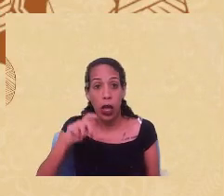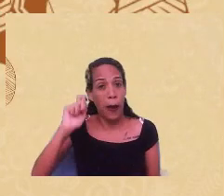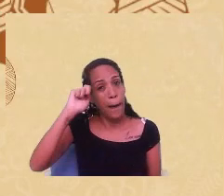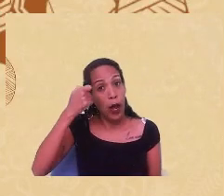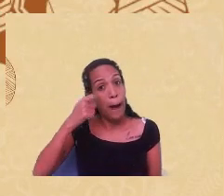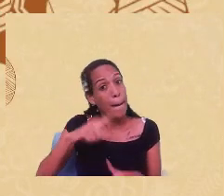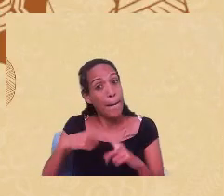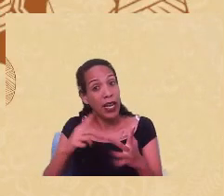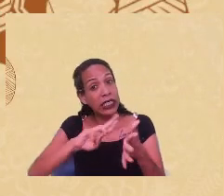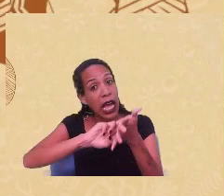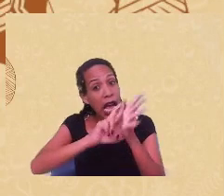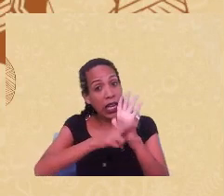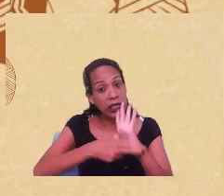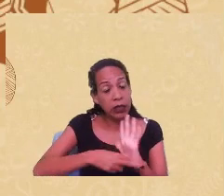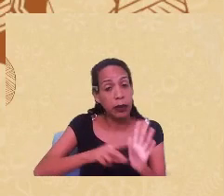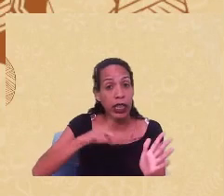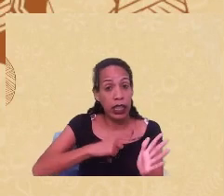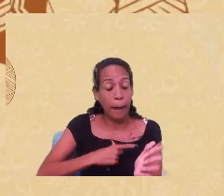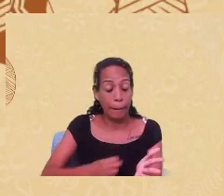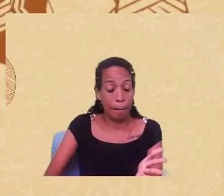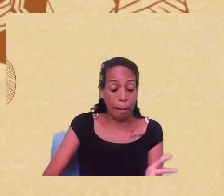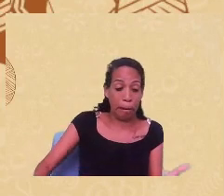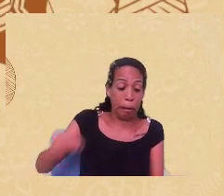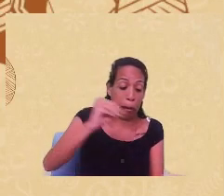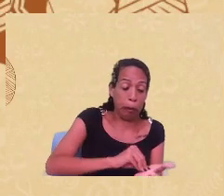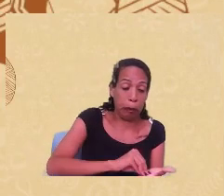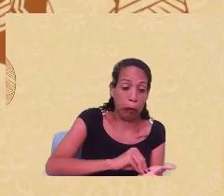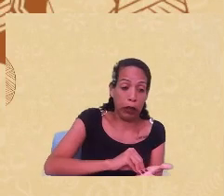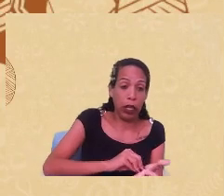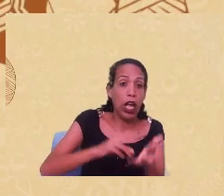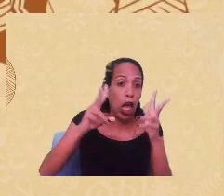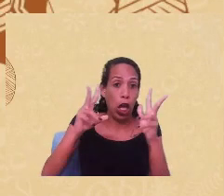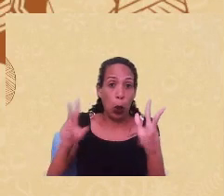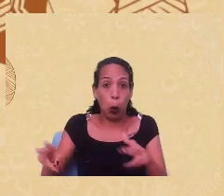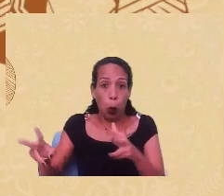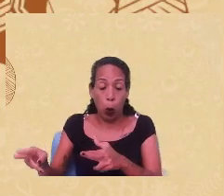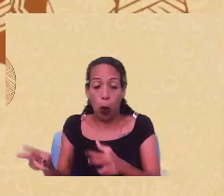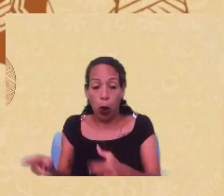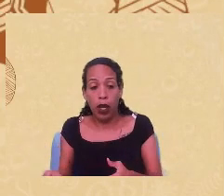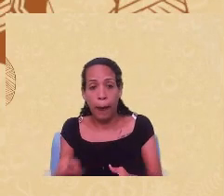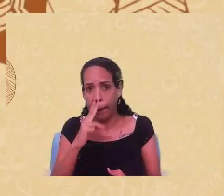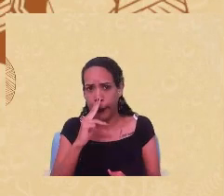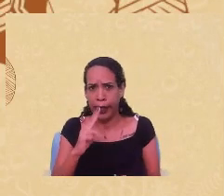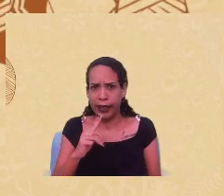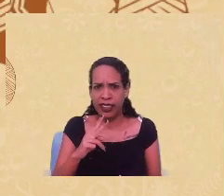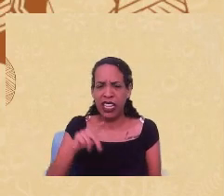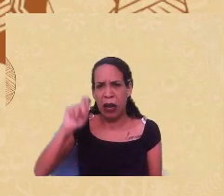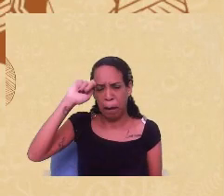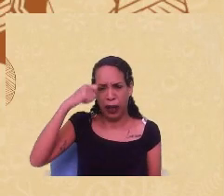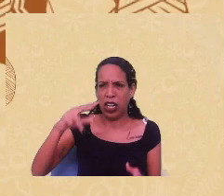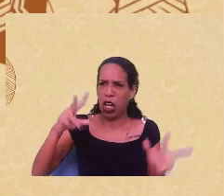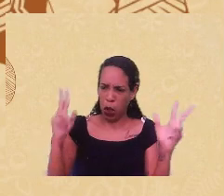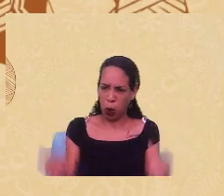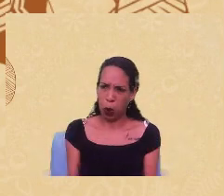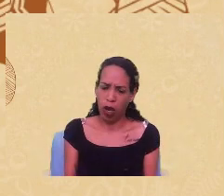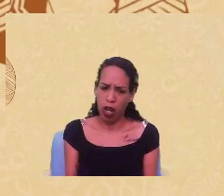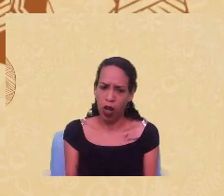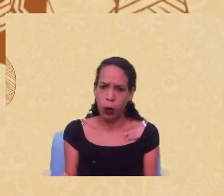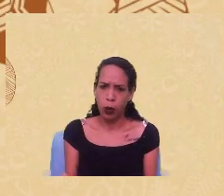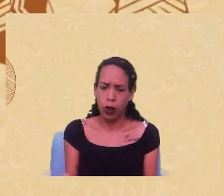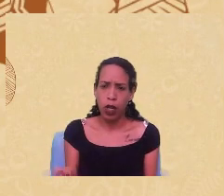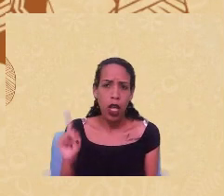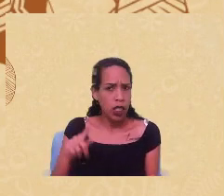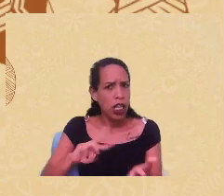aplacar uma certa igualdade entre os como se os negros fossem todos iguais, embora o racismo